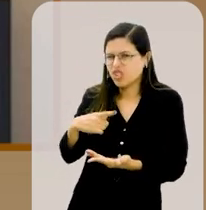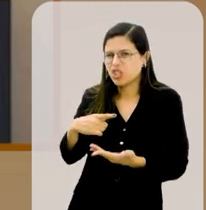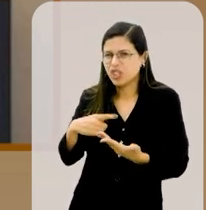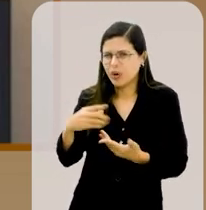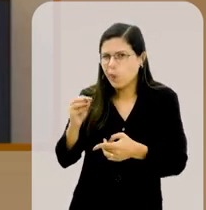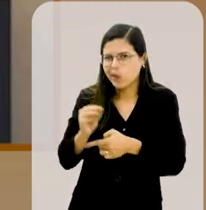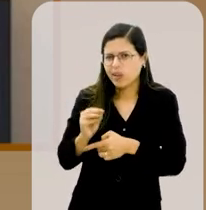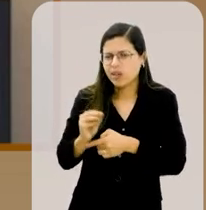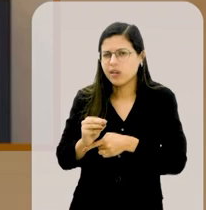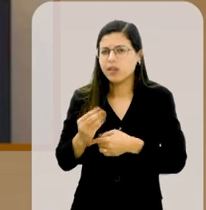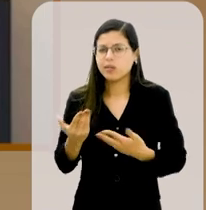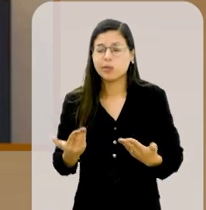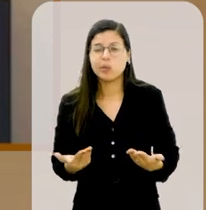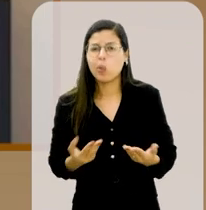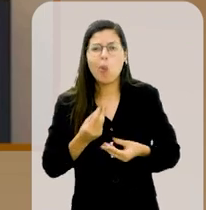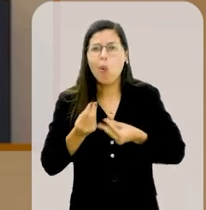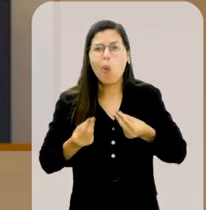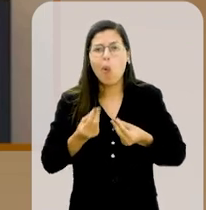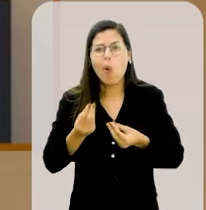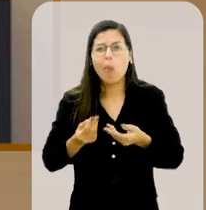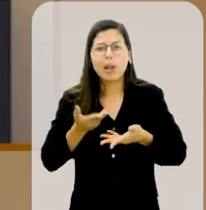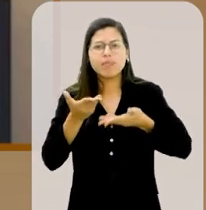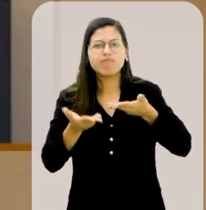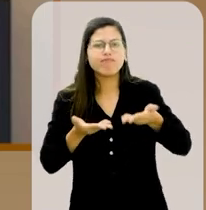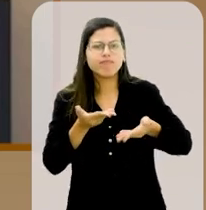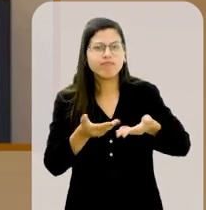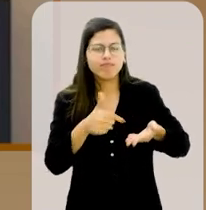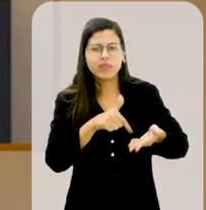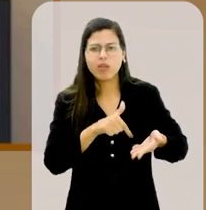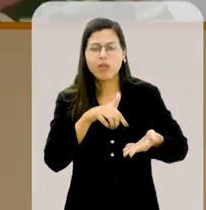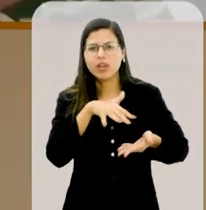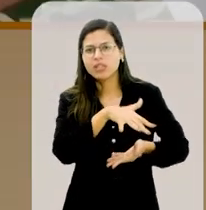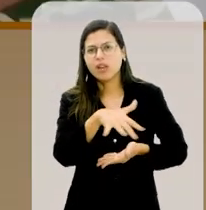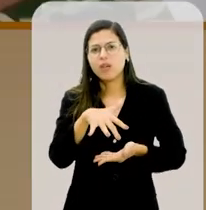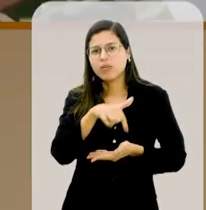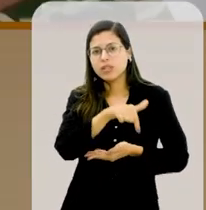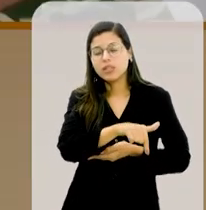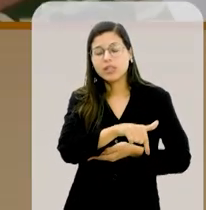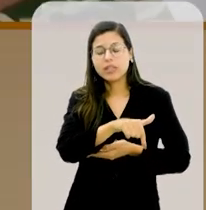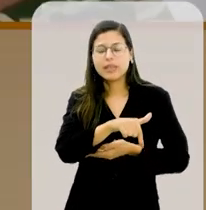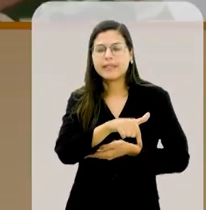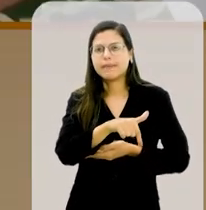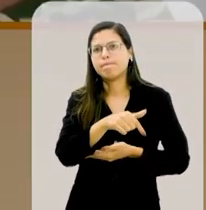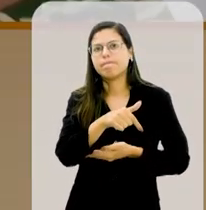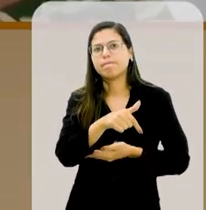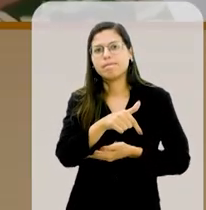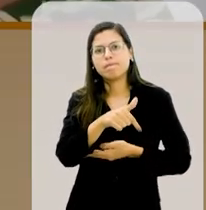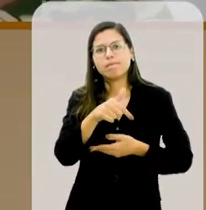que ele tinha algum cuidado? Como é que ele lidou com essa situação enquanto você estava sendo